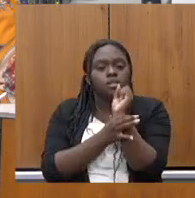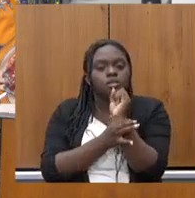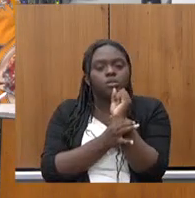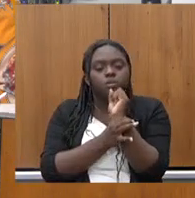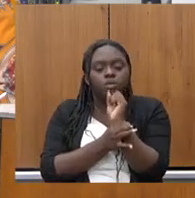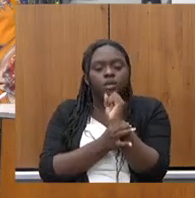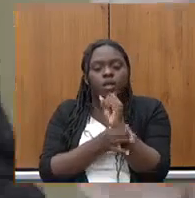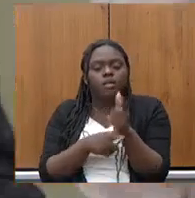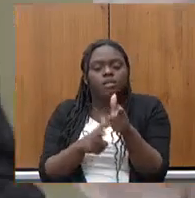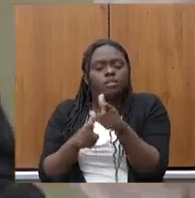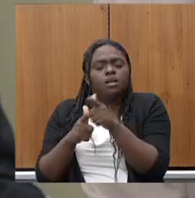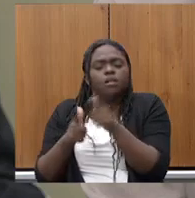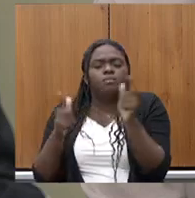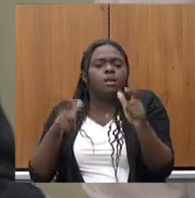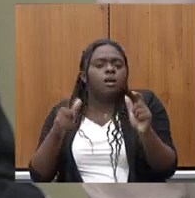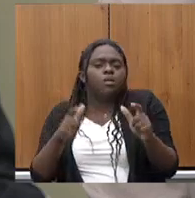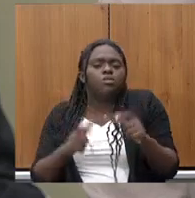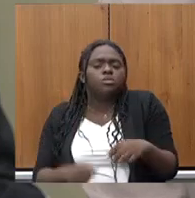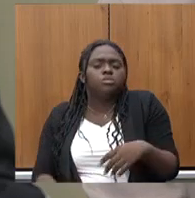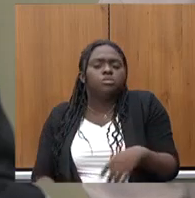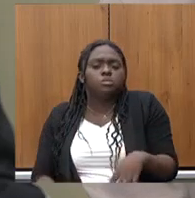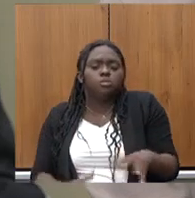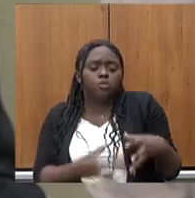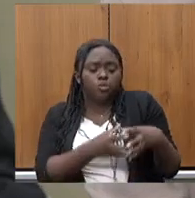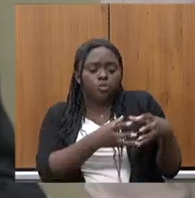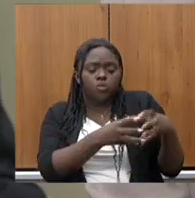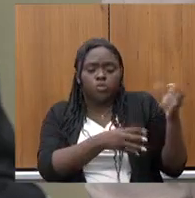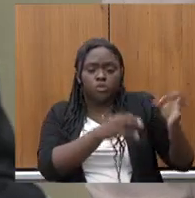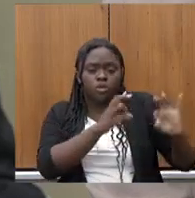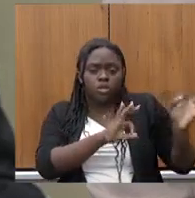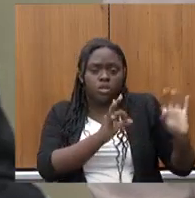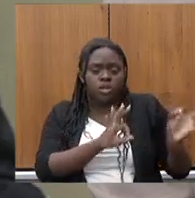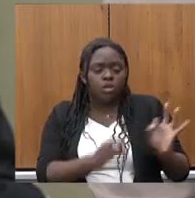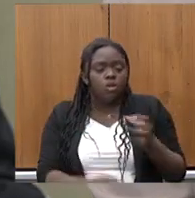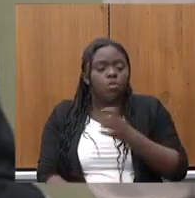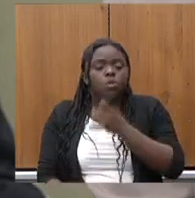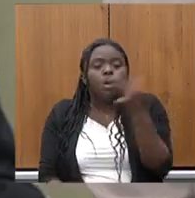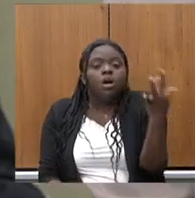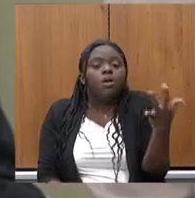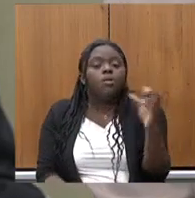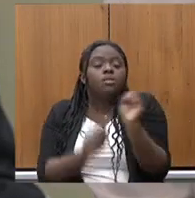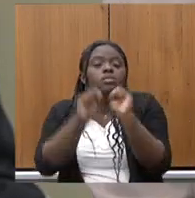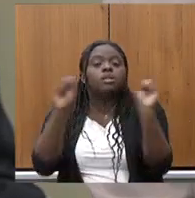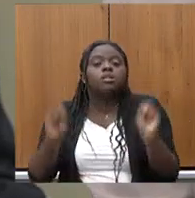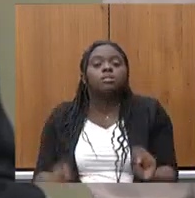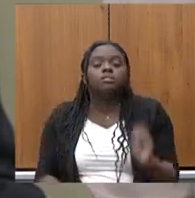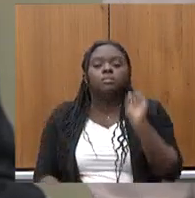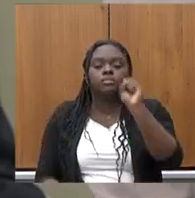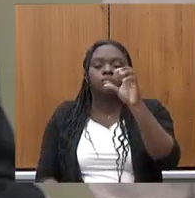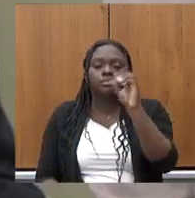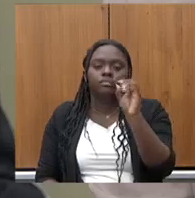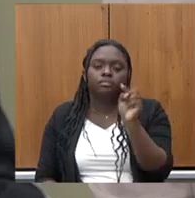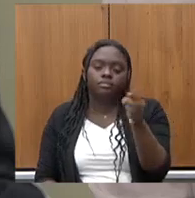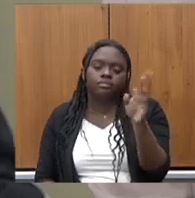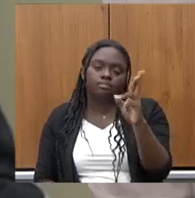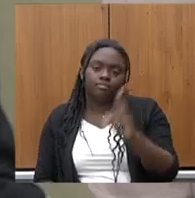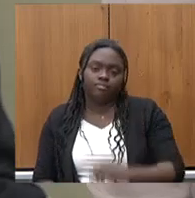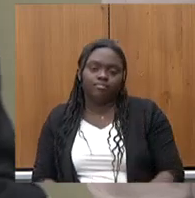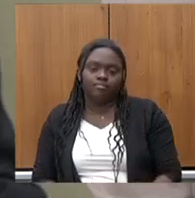armas iriam para onde? Para o crime organizado. Quanto custou esse sistema? 80 mil reais.